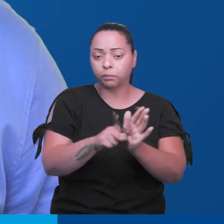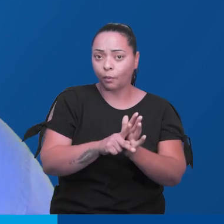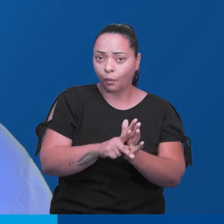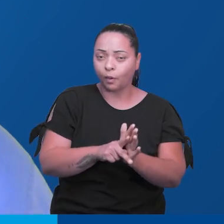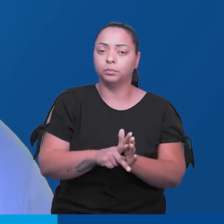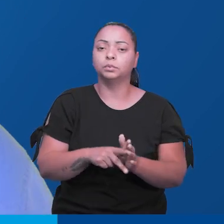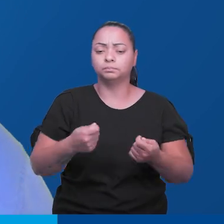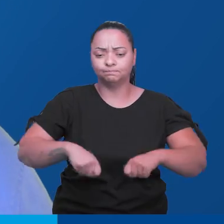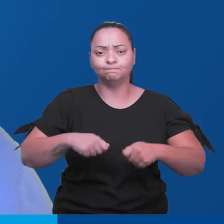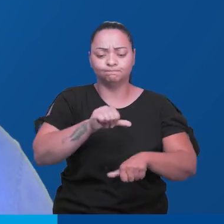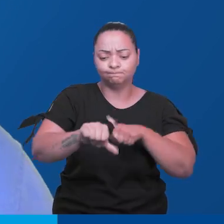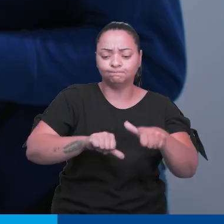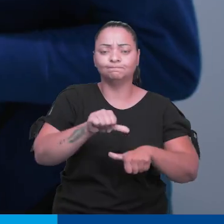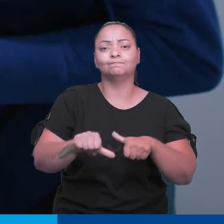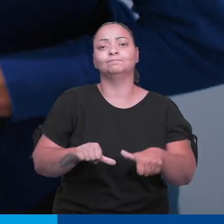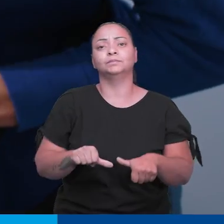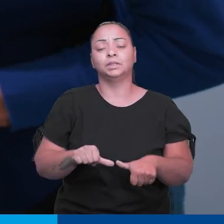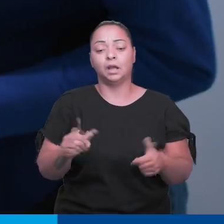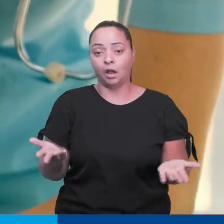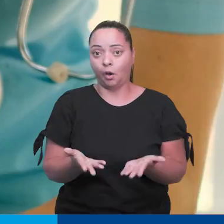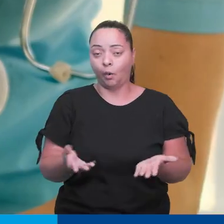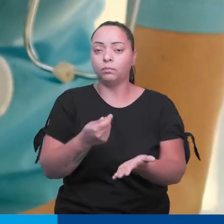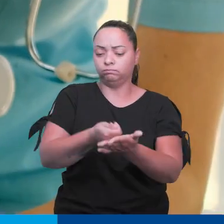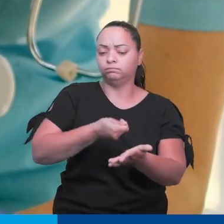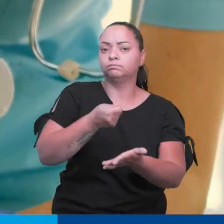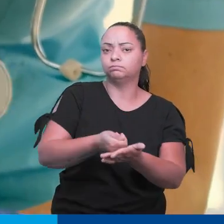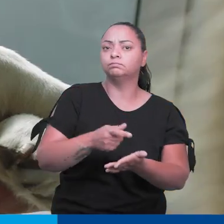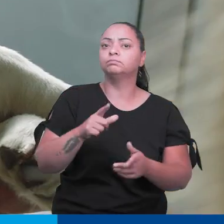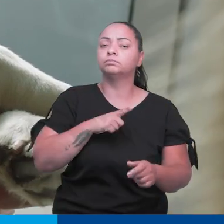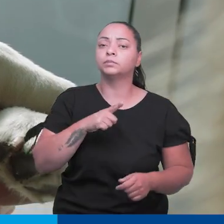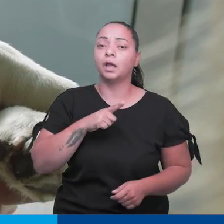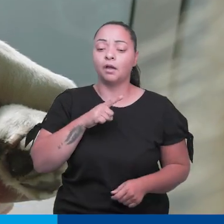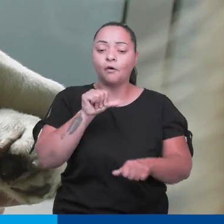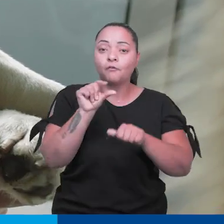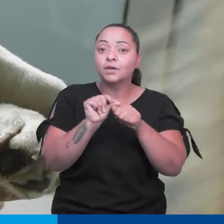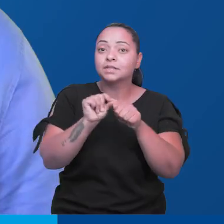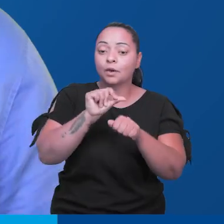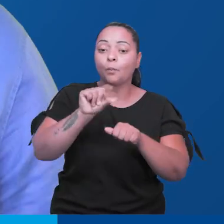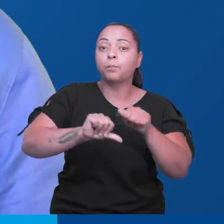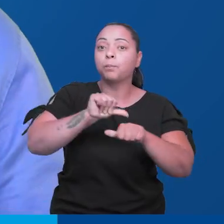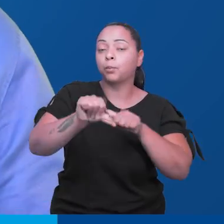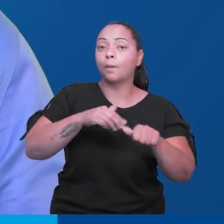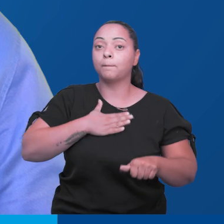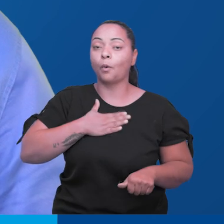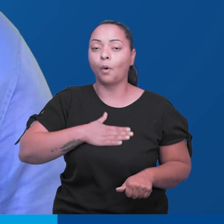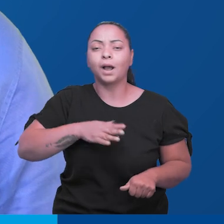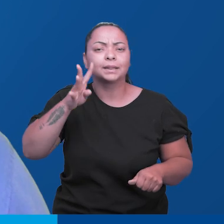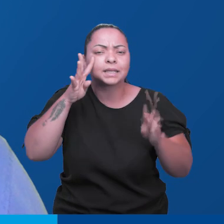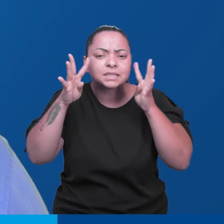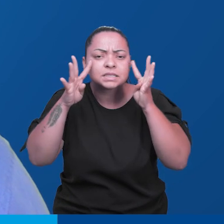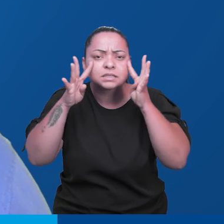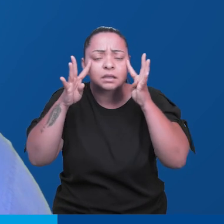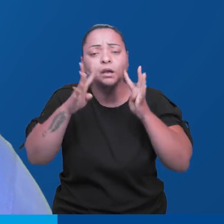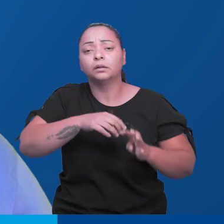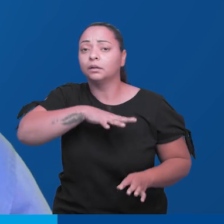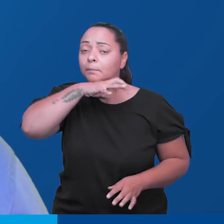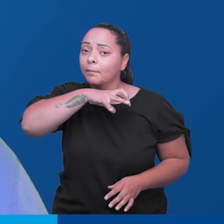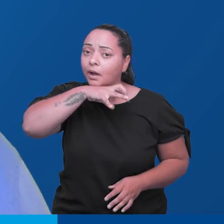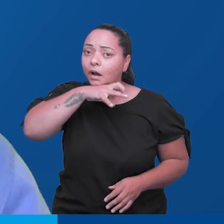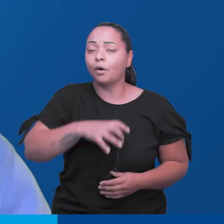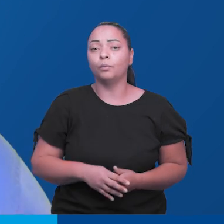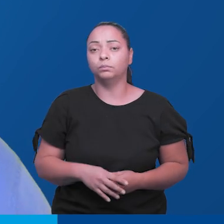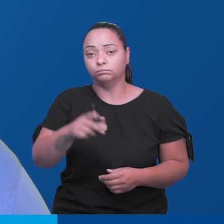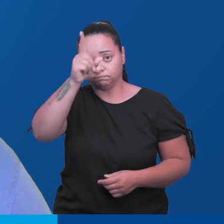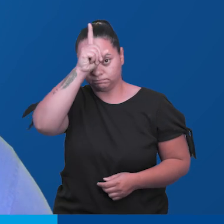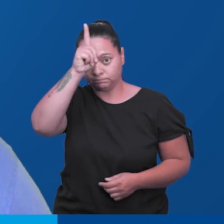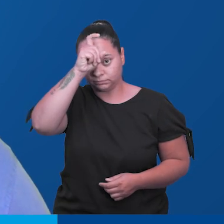veterinário, com estruturas modernas para emergências, consultas, cirurgias e internações. Esse é nosso compromisso. Vamos fazer de Poços uma